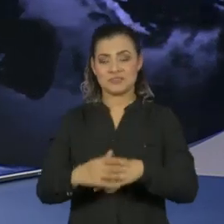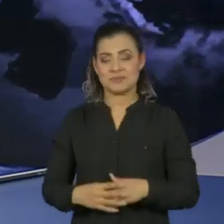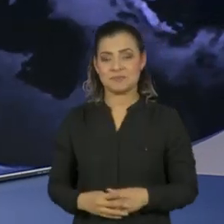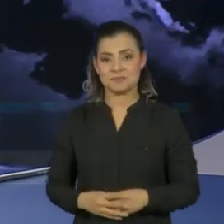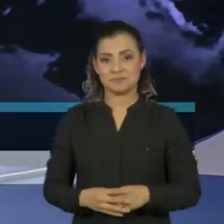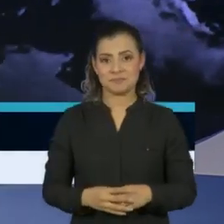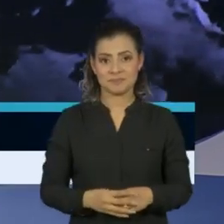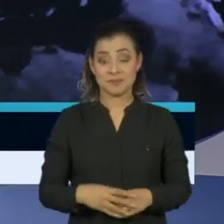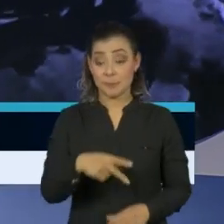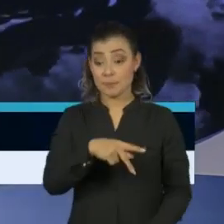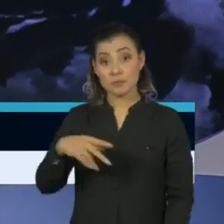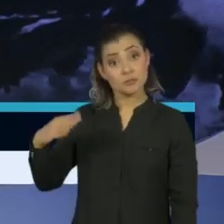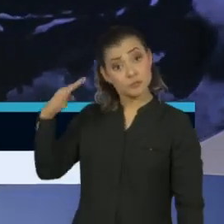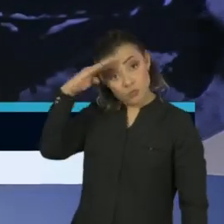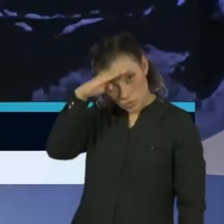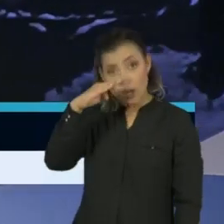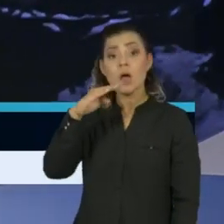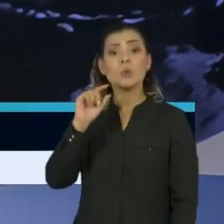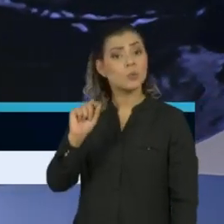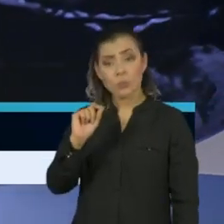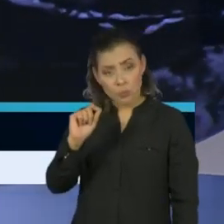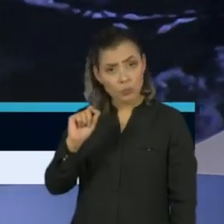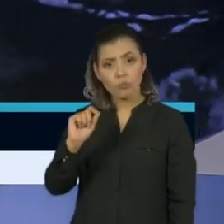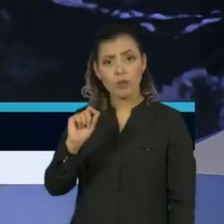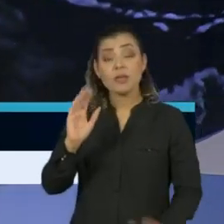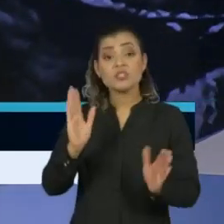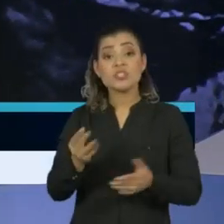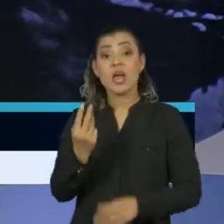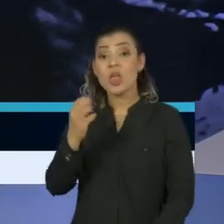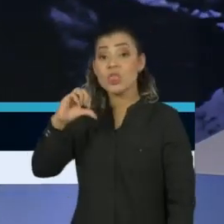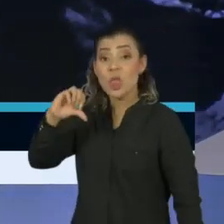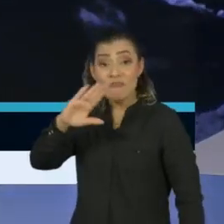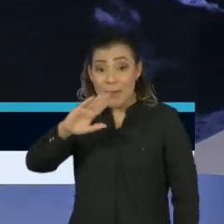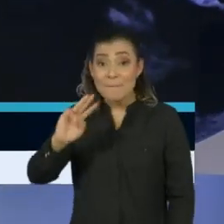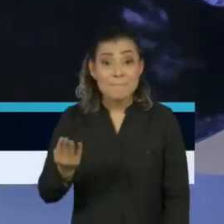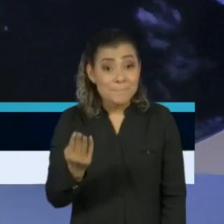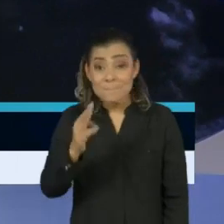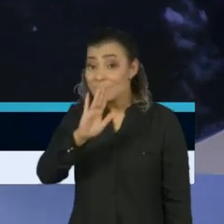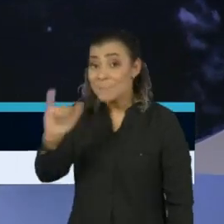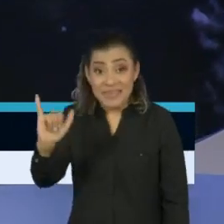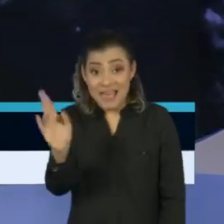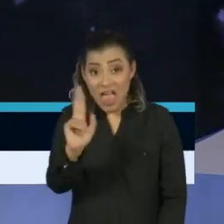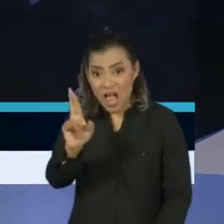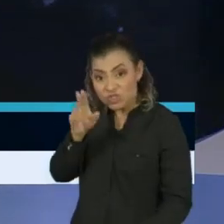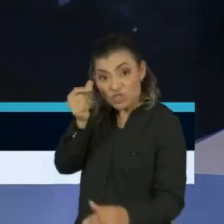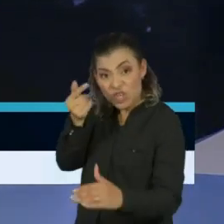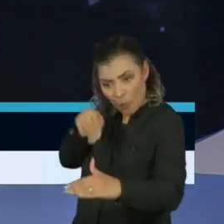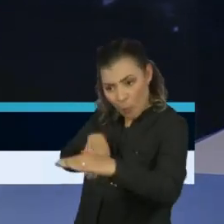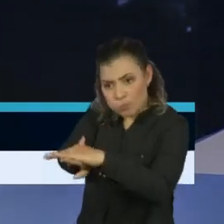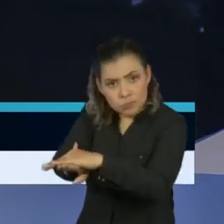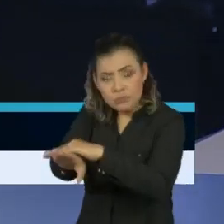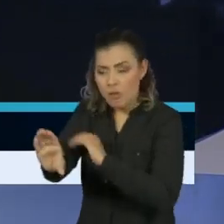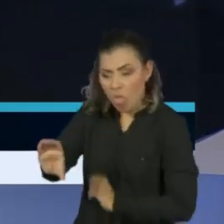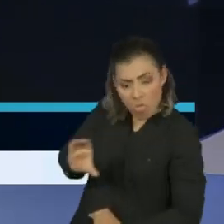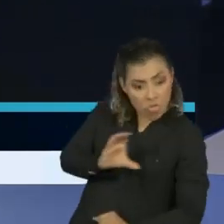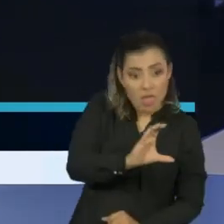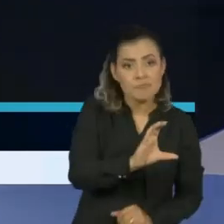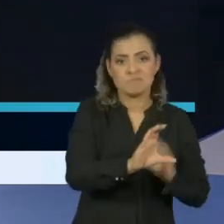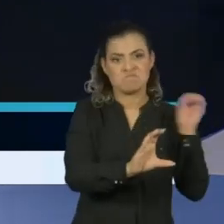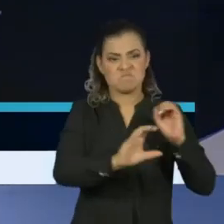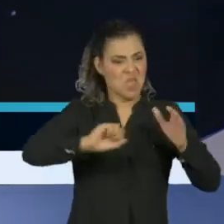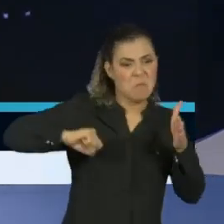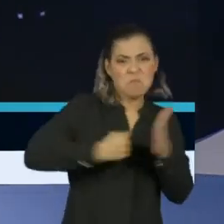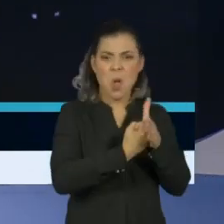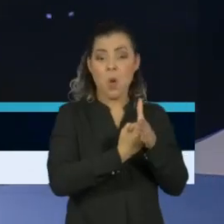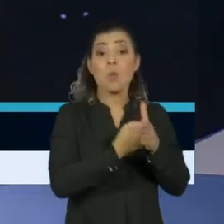Presidente Jair Bolsonaro vetou o uso de quase 9 bilhões de reais para o combate ao coronavírus. O dinheiro pertencia a fundo